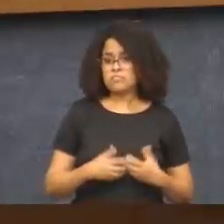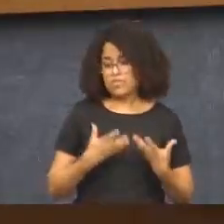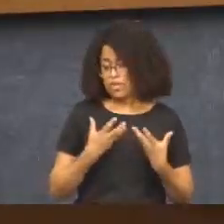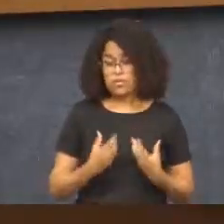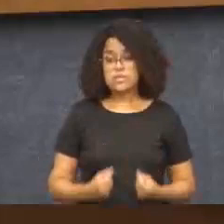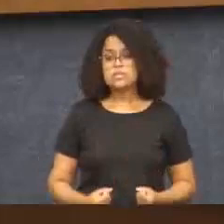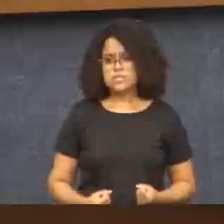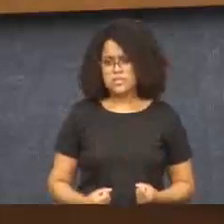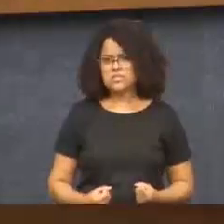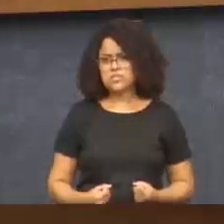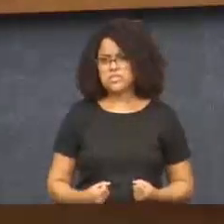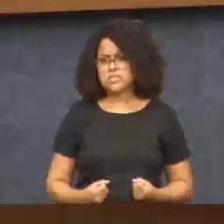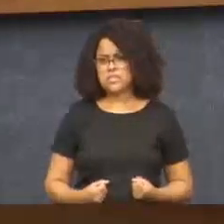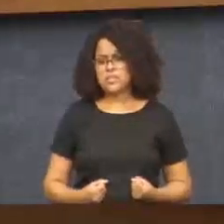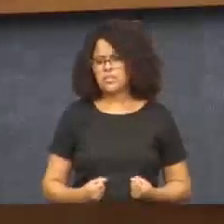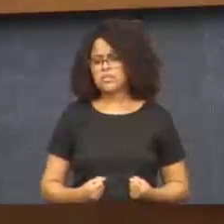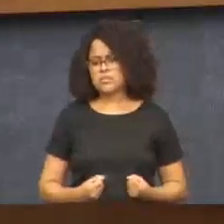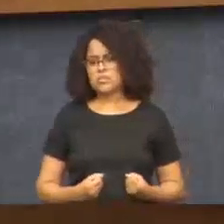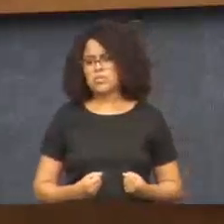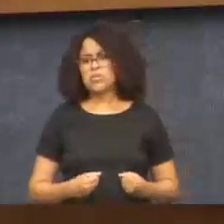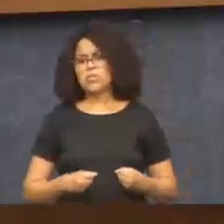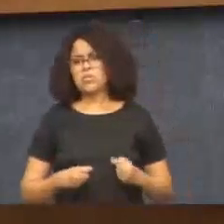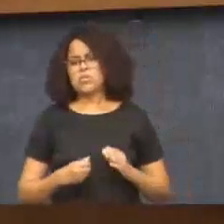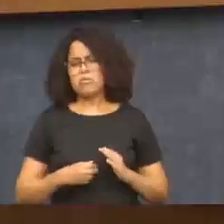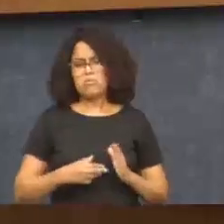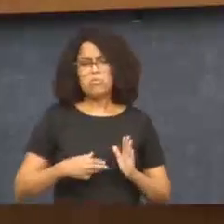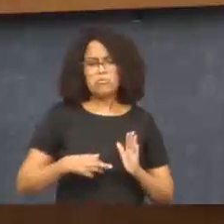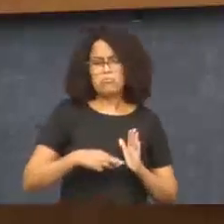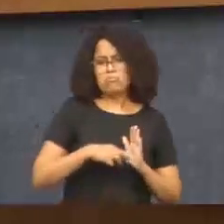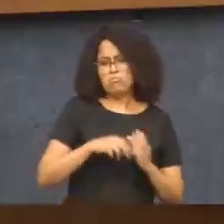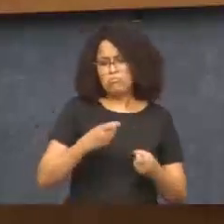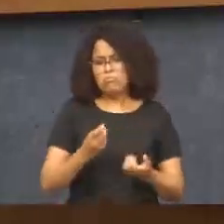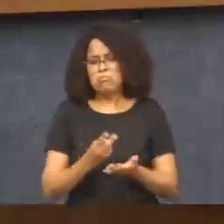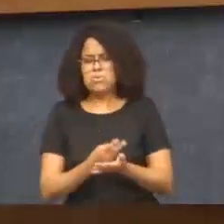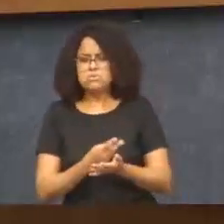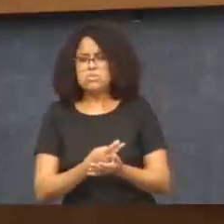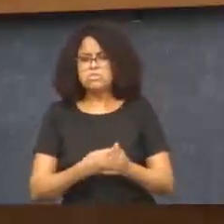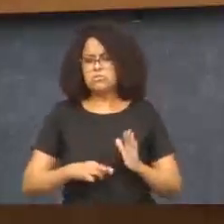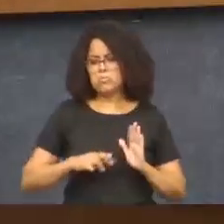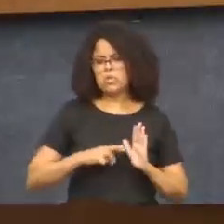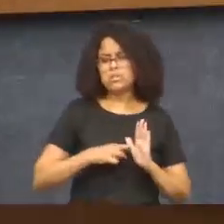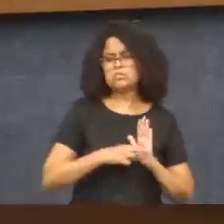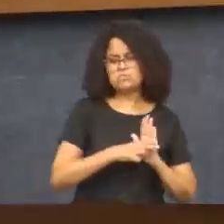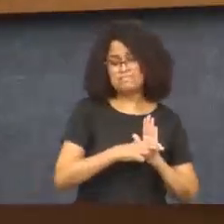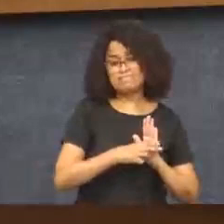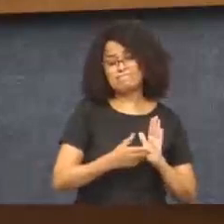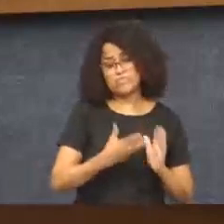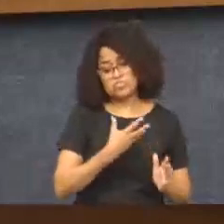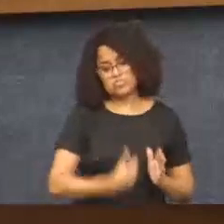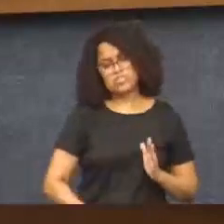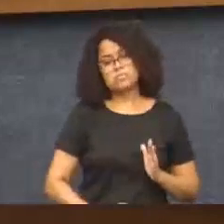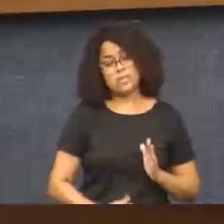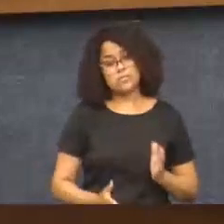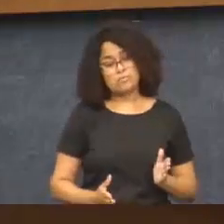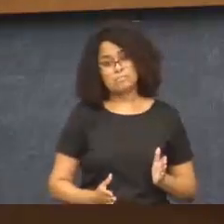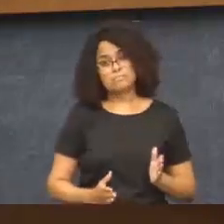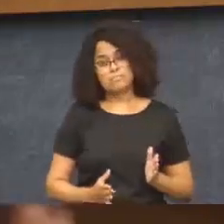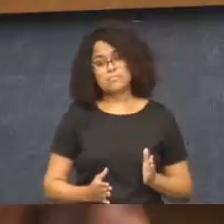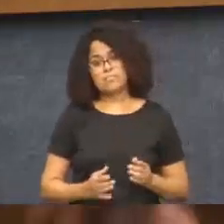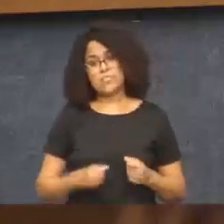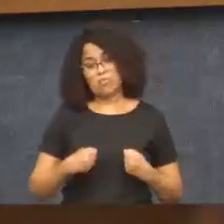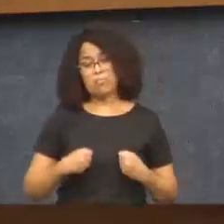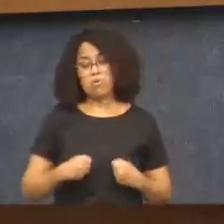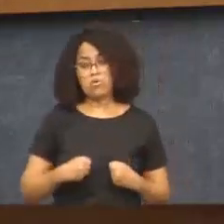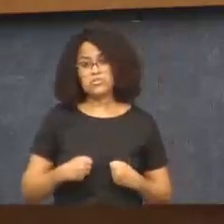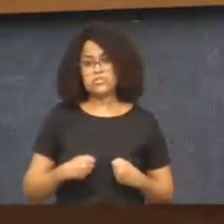contra os seus princípios religiosos, políticos, o que quer que seja, desde que ele garanta o